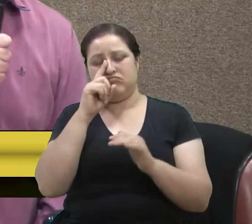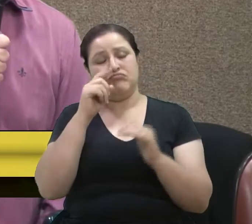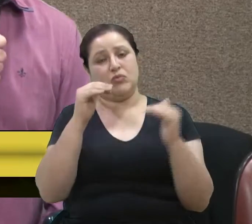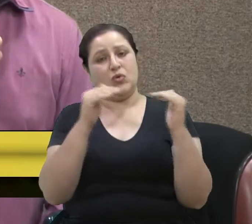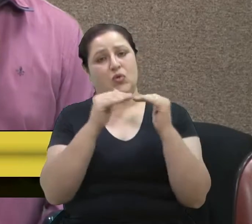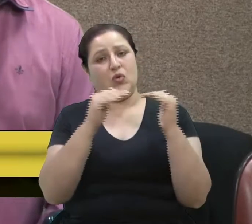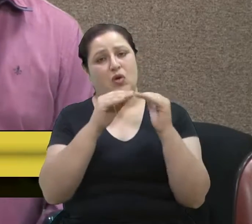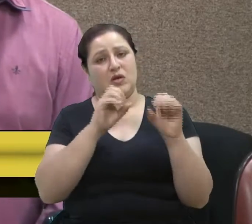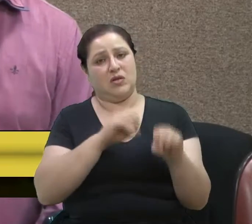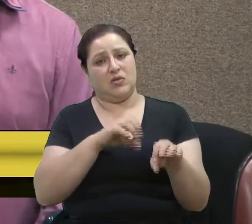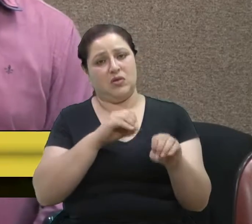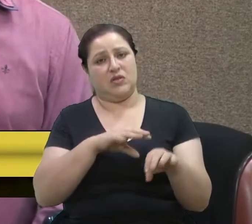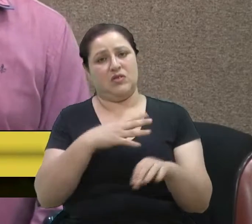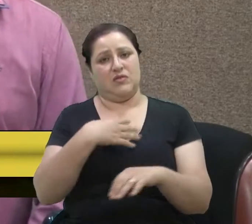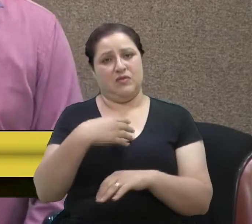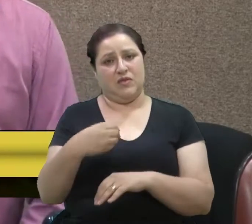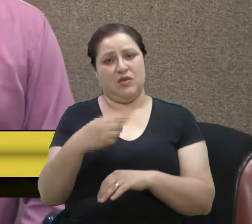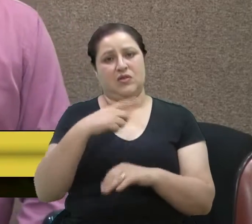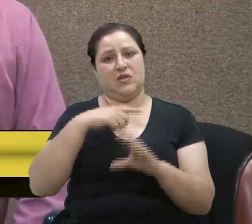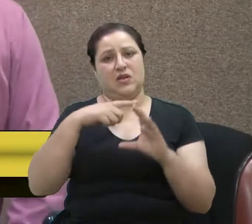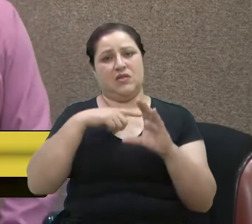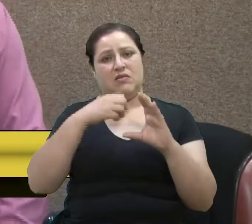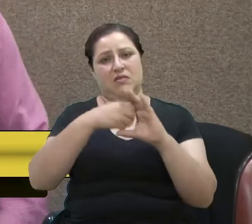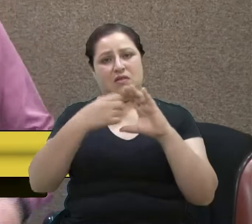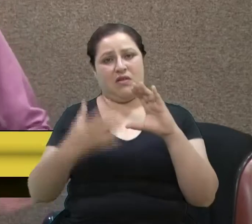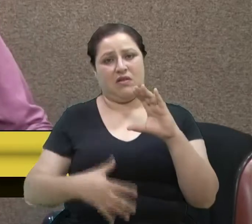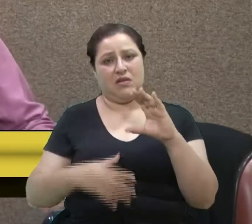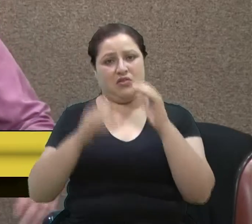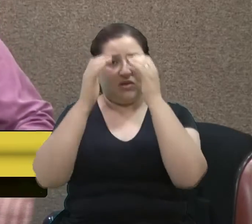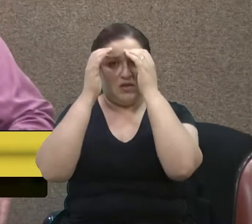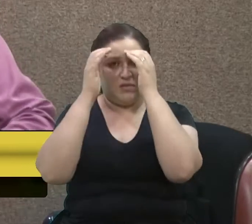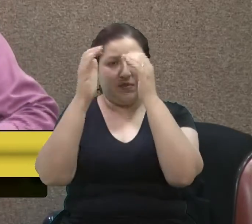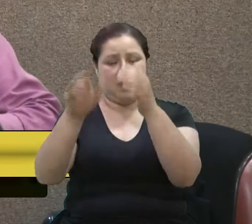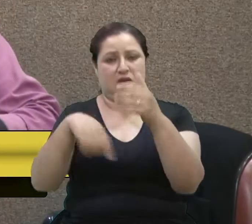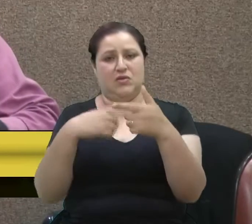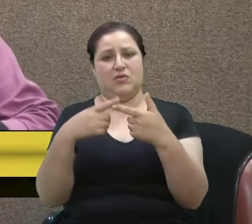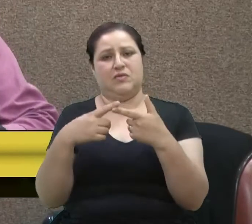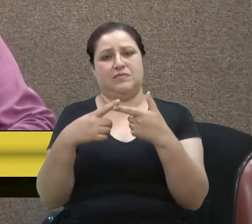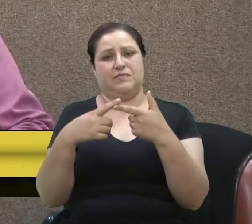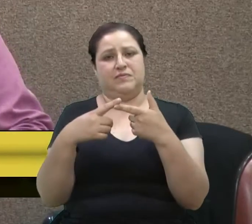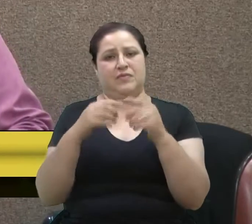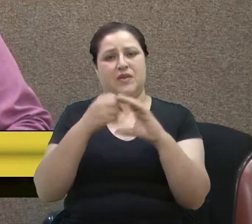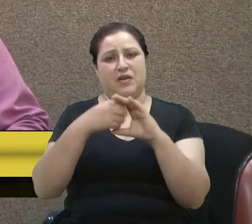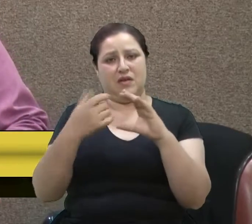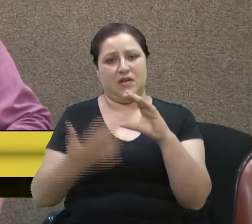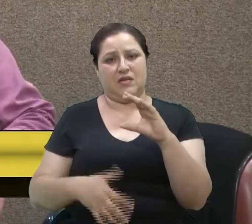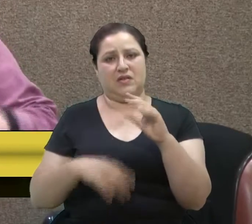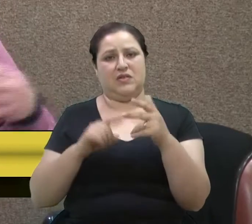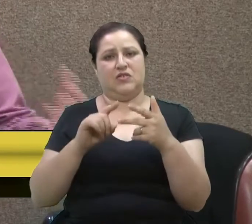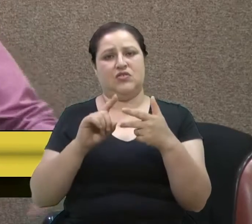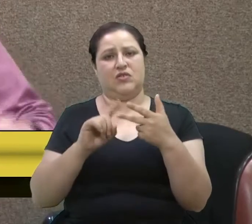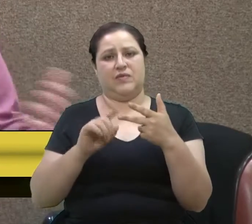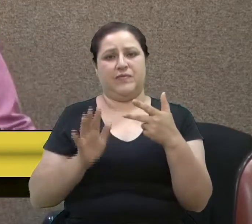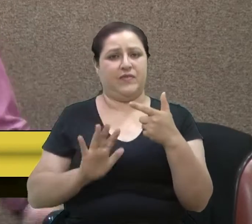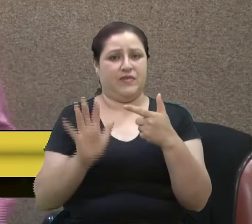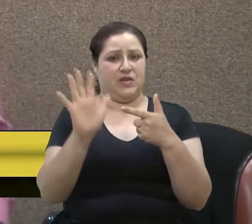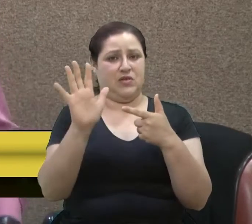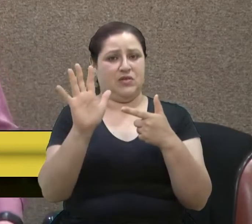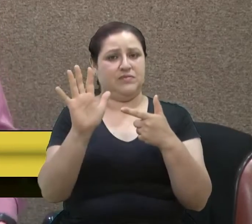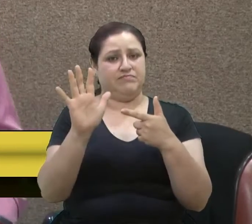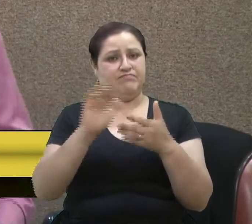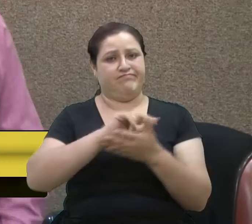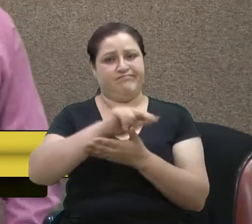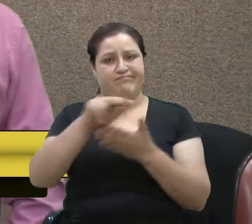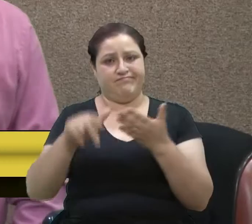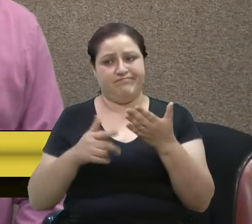filhos, com características de respeito, com características de valores, enfim, e uma